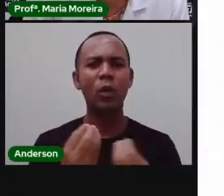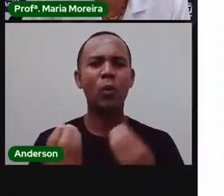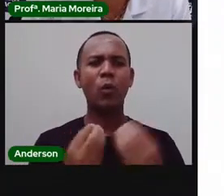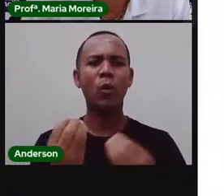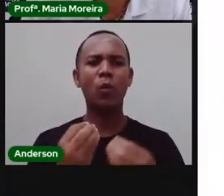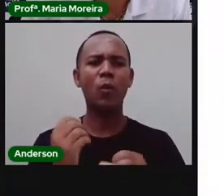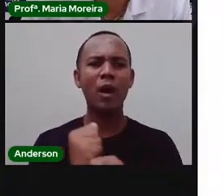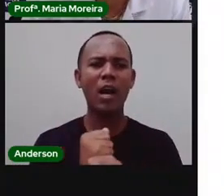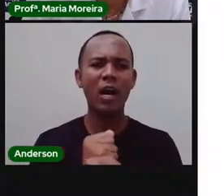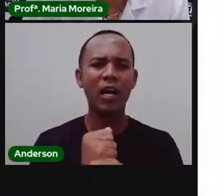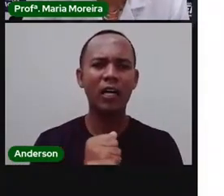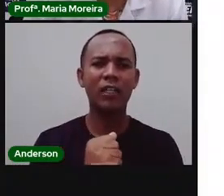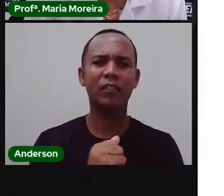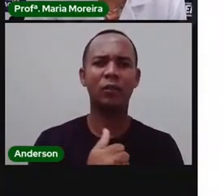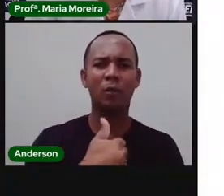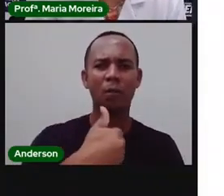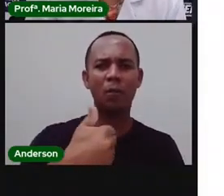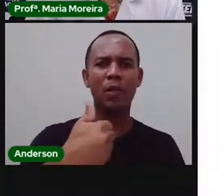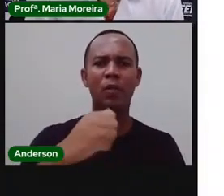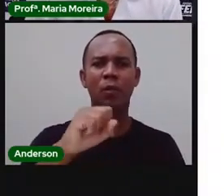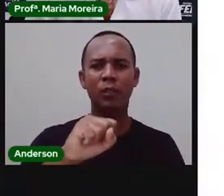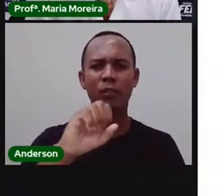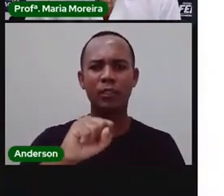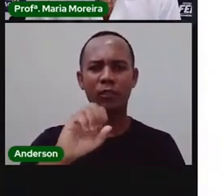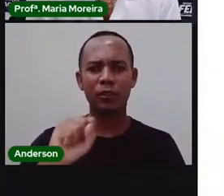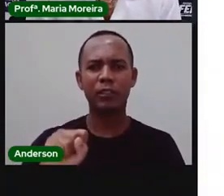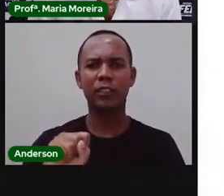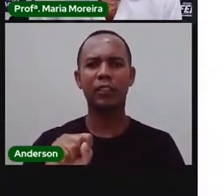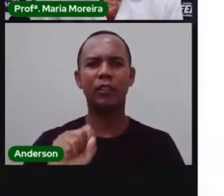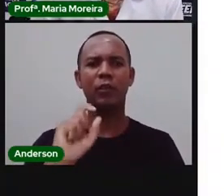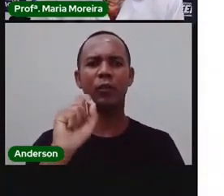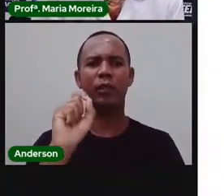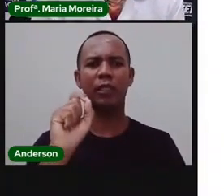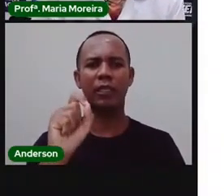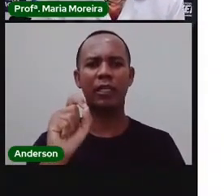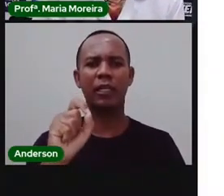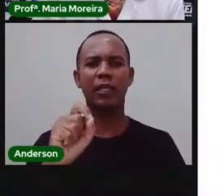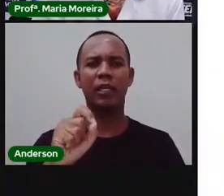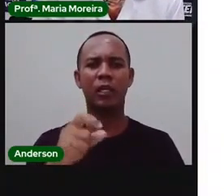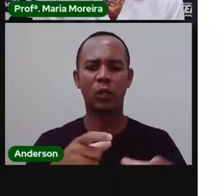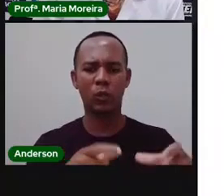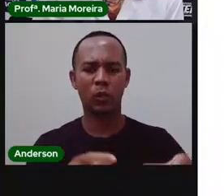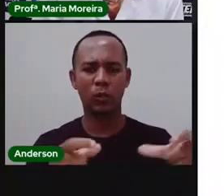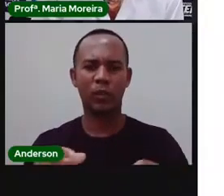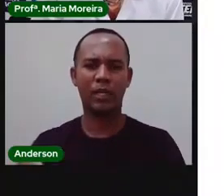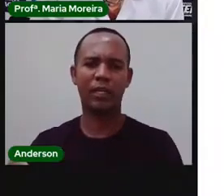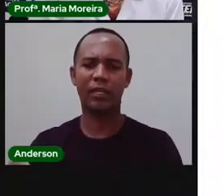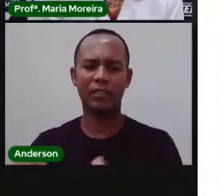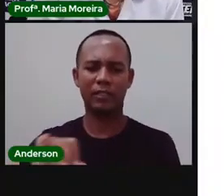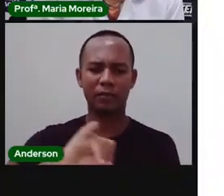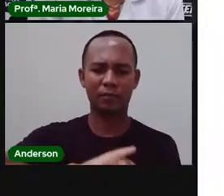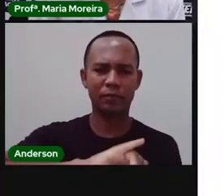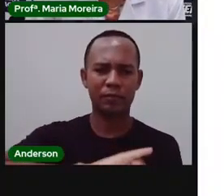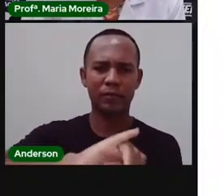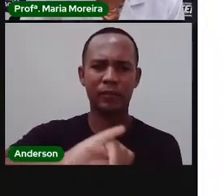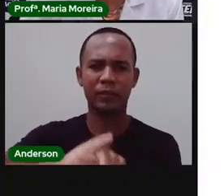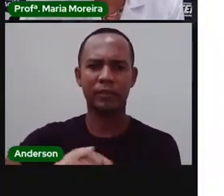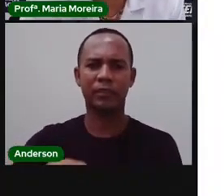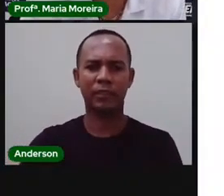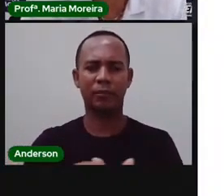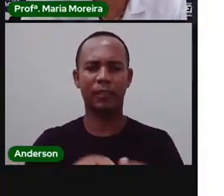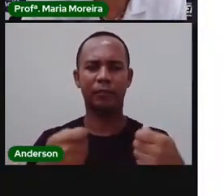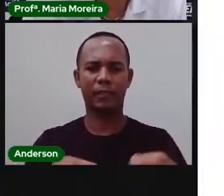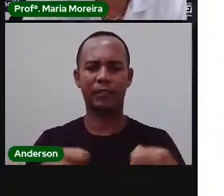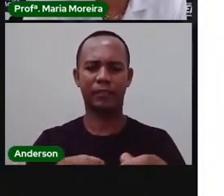-se em 1888. Consta ainda que as praças e ruas existentes foram alargadas e